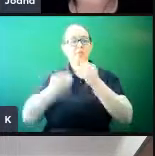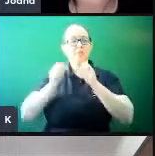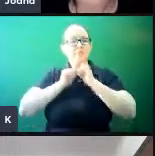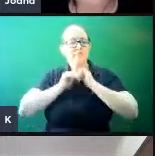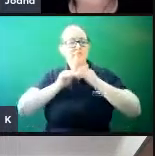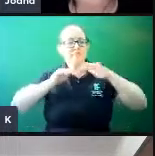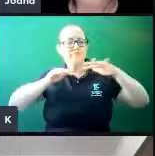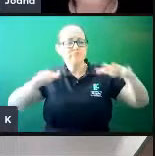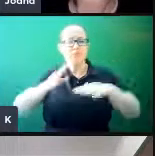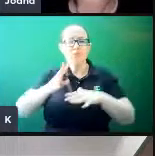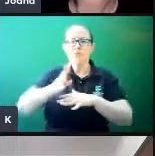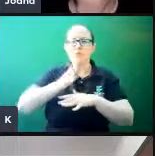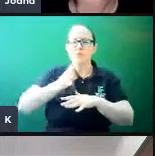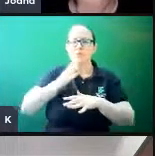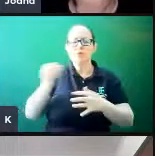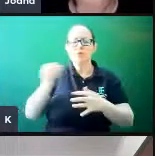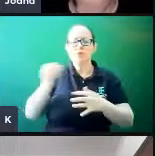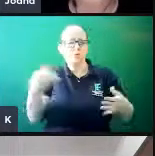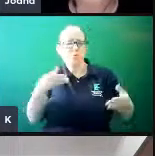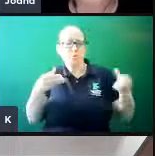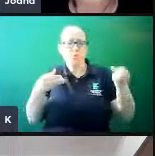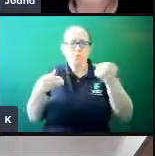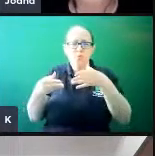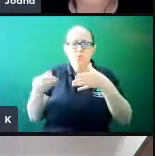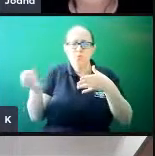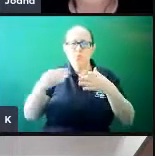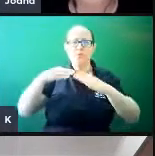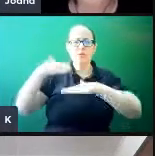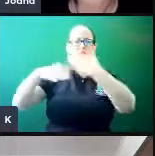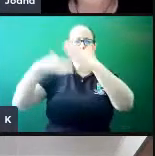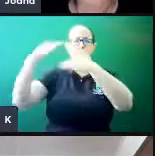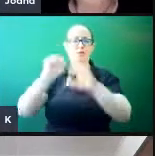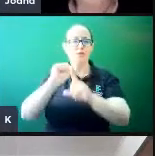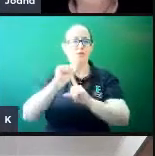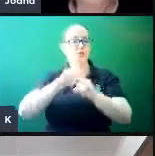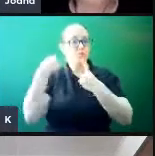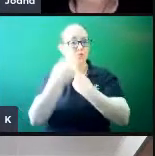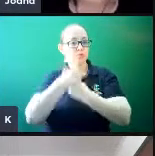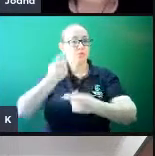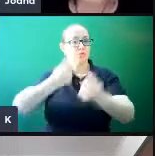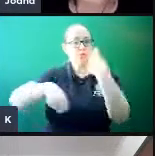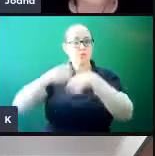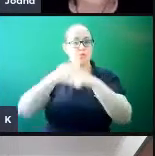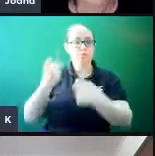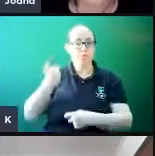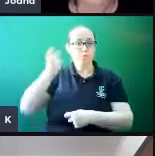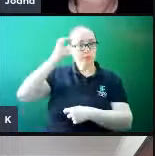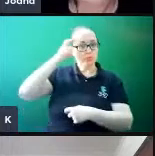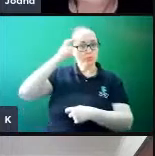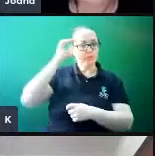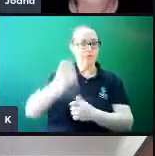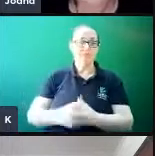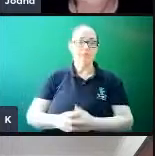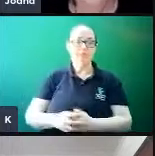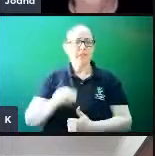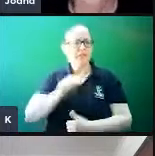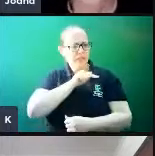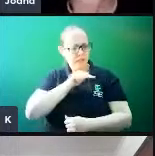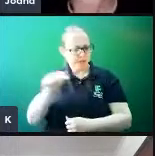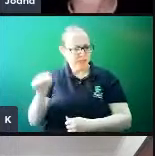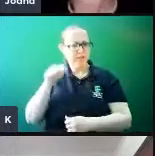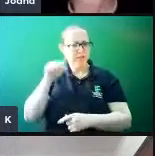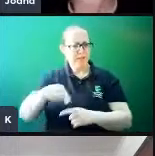conhecimento e inovação, contribuindo para o desenvolvimento socioeconômico e cultural. A SMCT é um evento